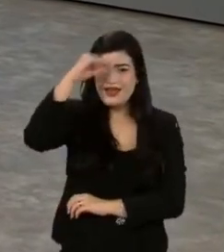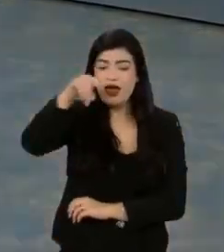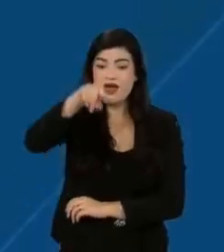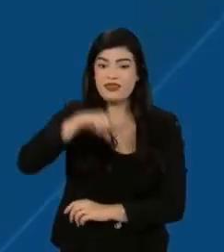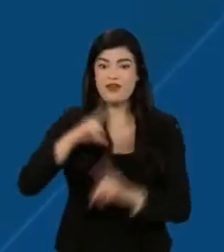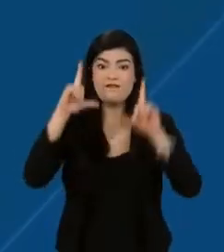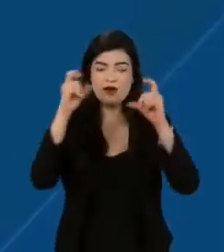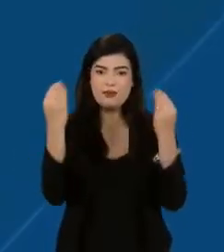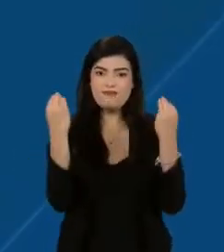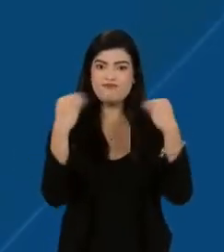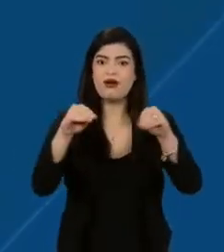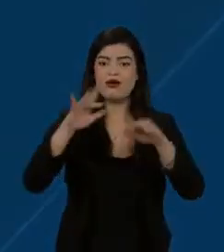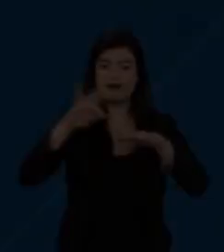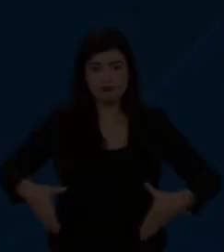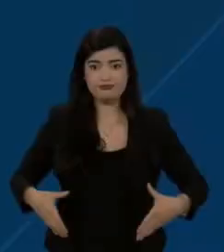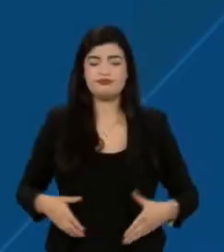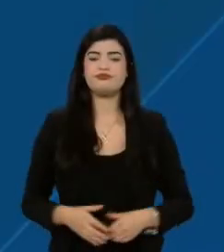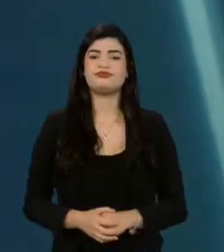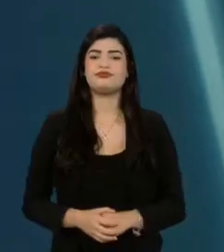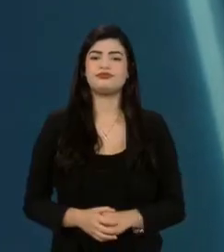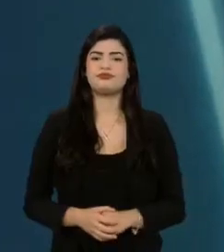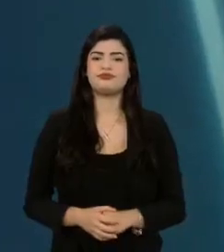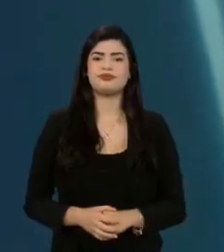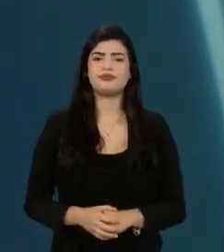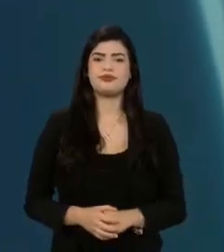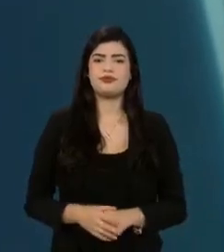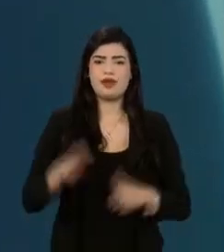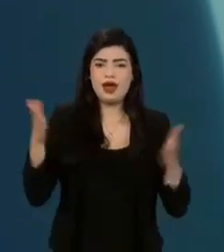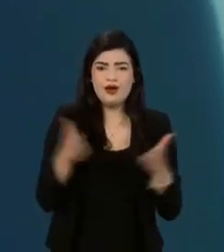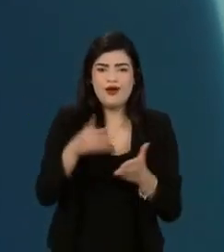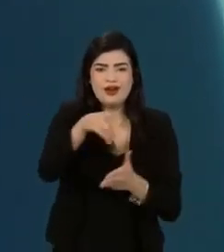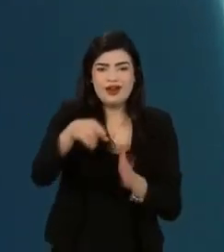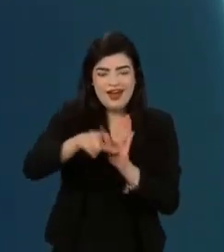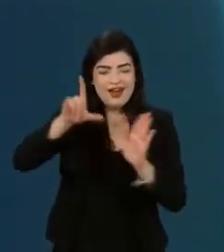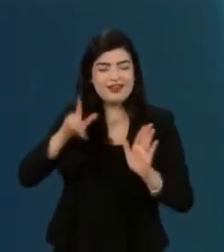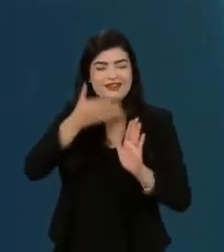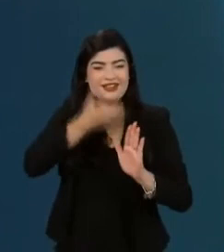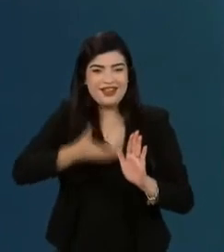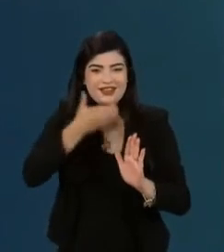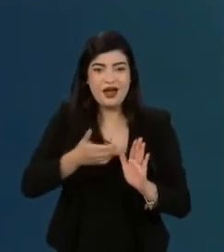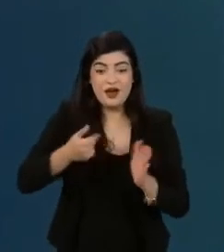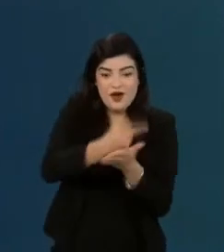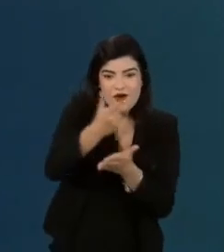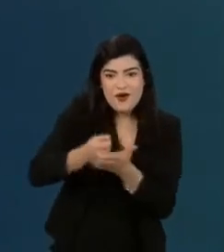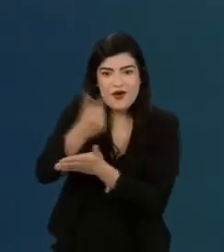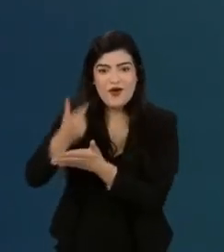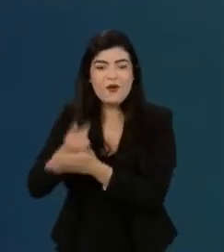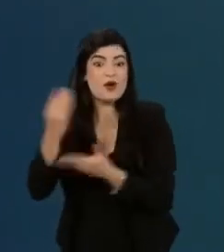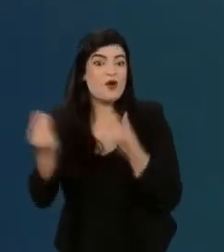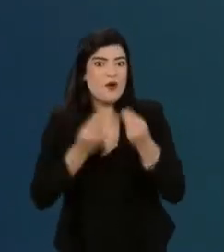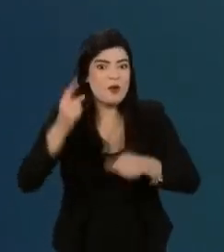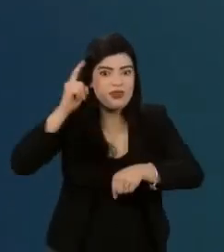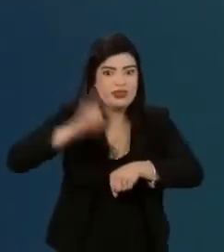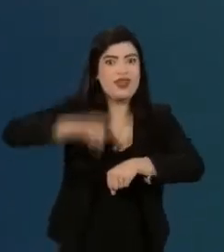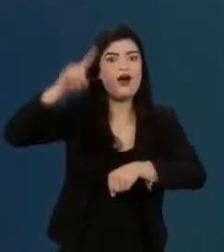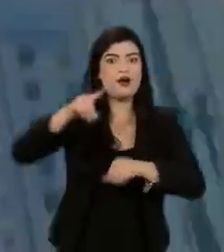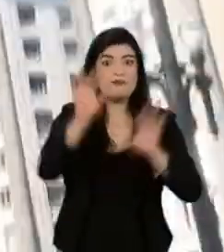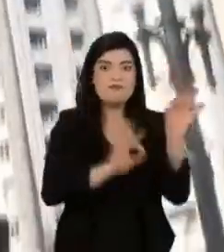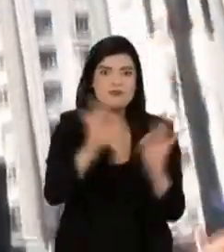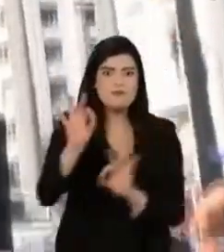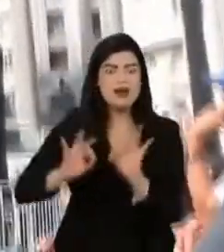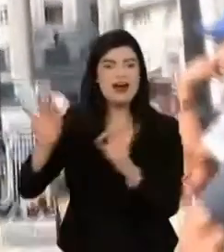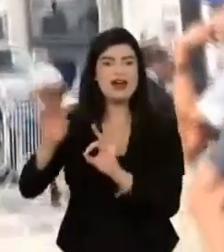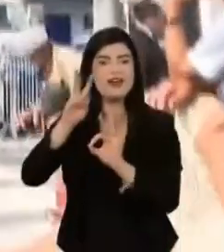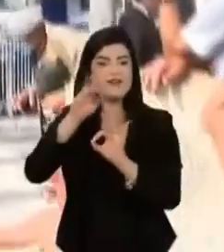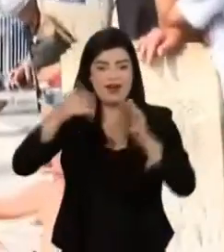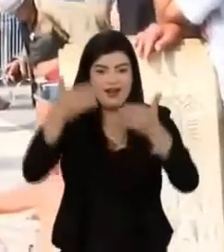redes sociais abraçada ao pai. E nessa véspera de Natal, as compras de última hora, os preparativos pra